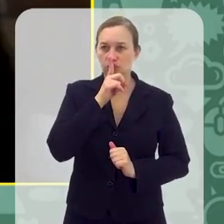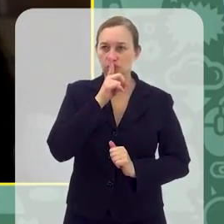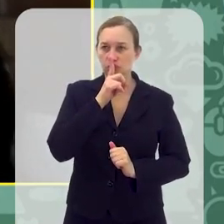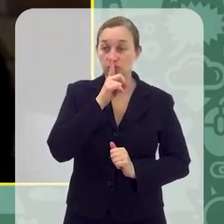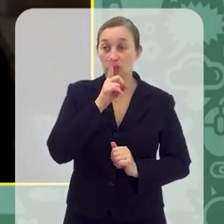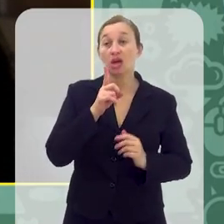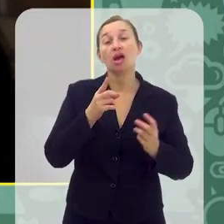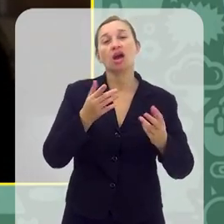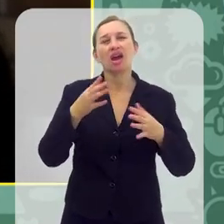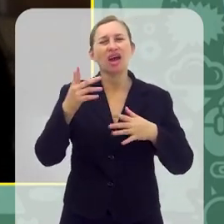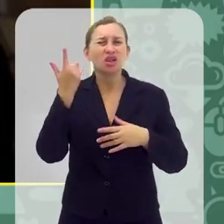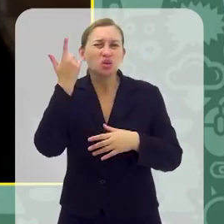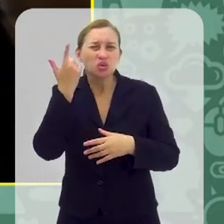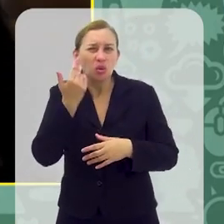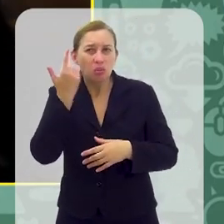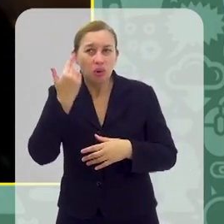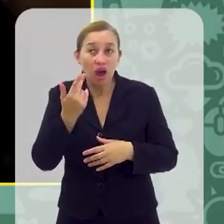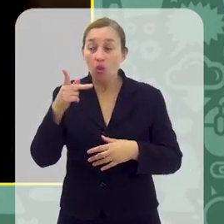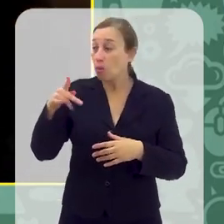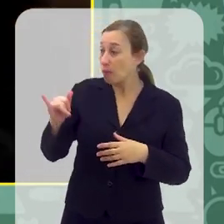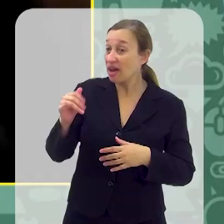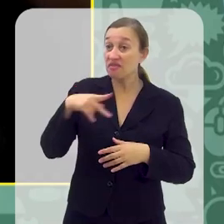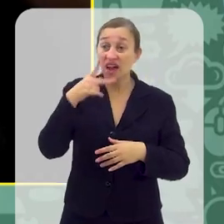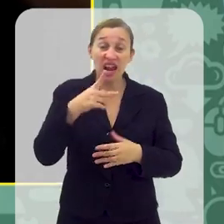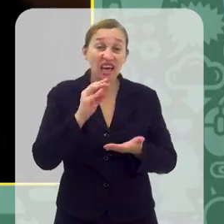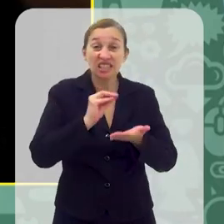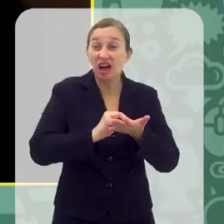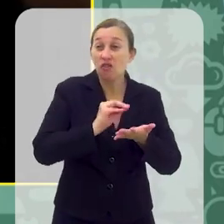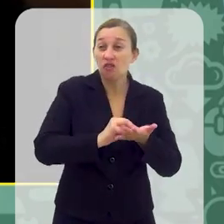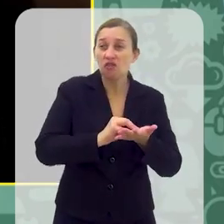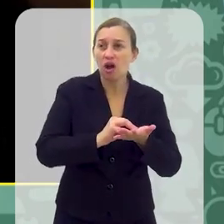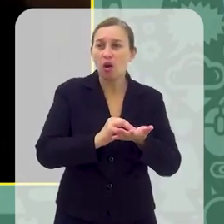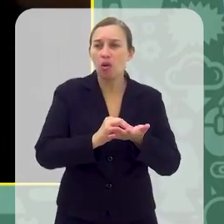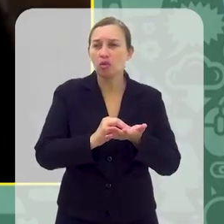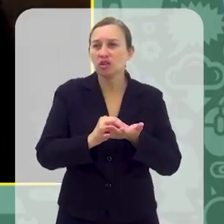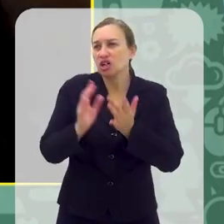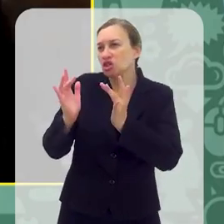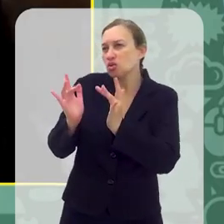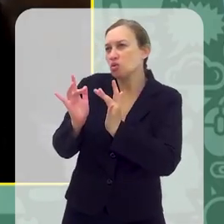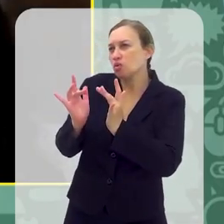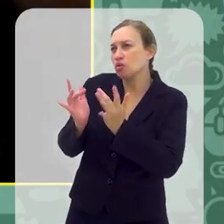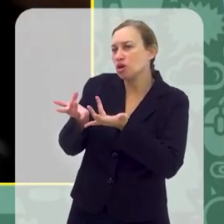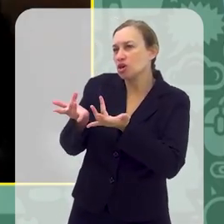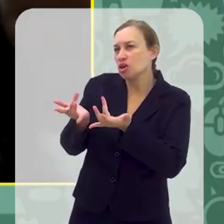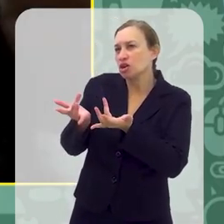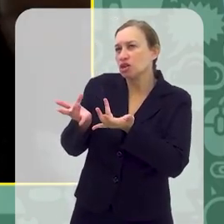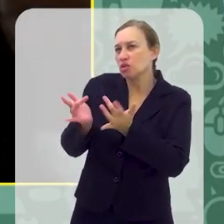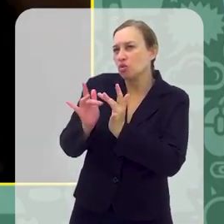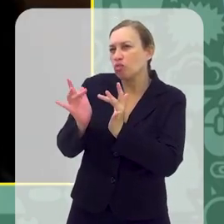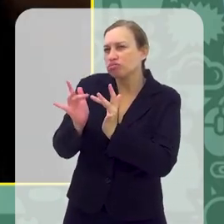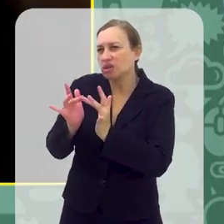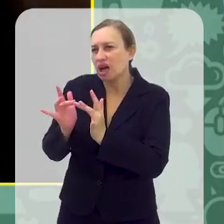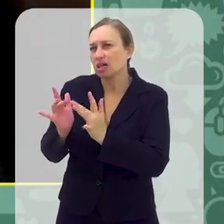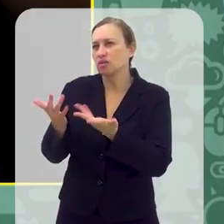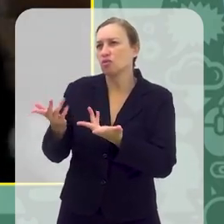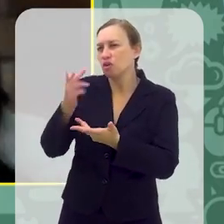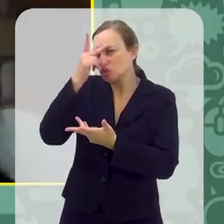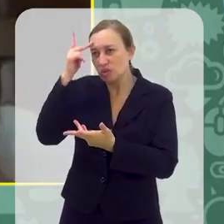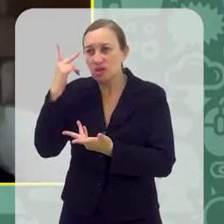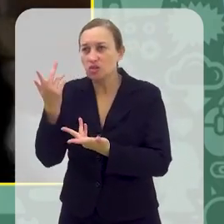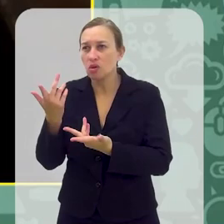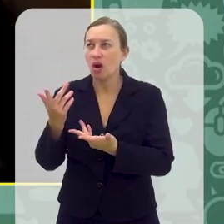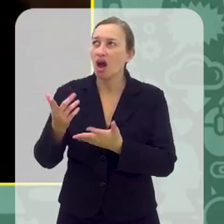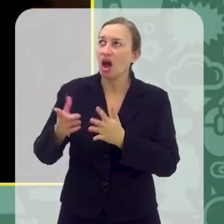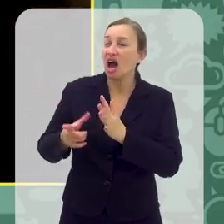mas é muito comum os pais trazerem um relato da falta de participação nas outras atividades que antes eles faziam, né? Então, ele